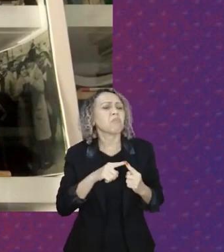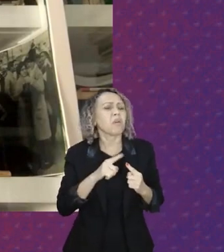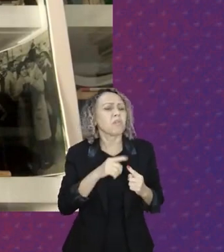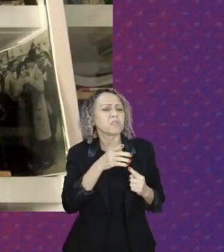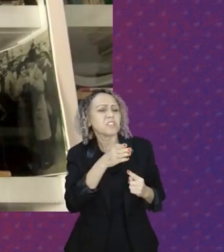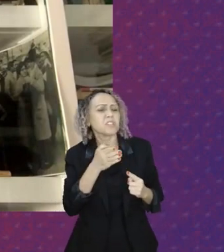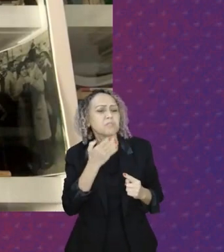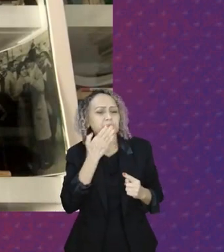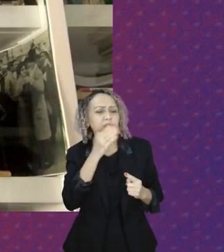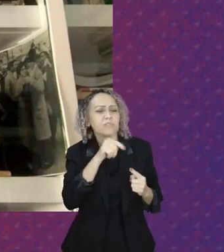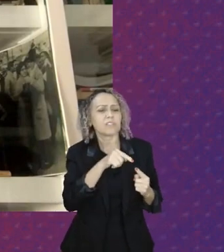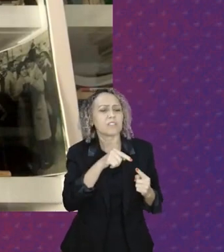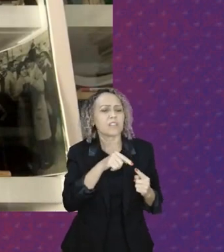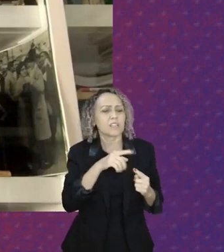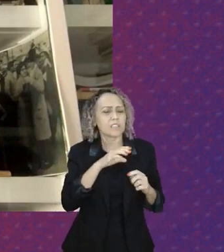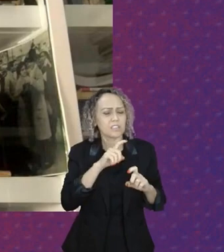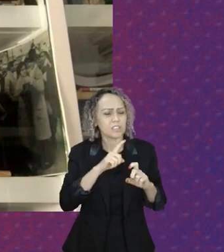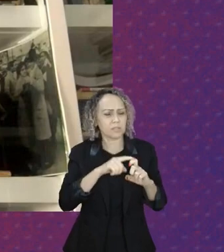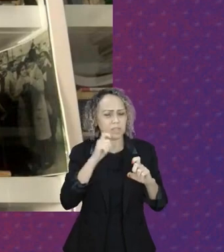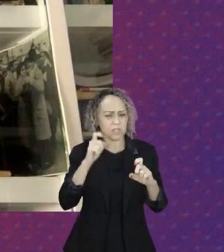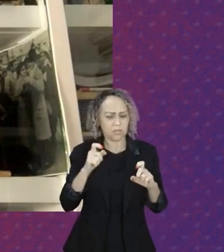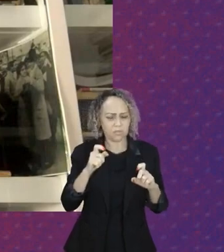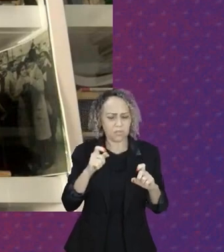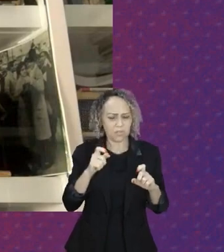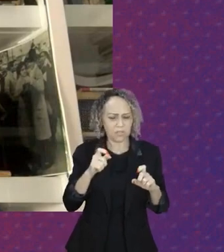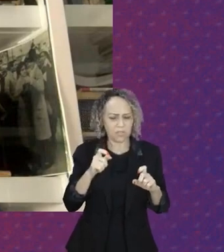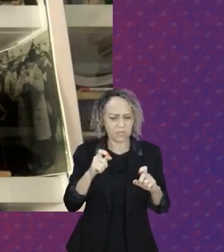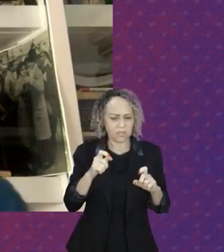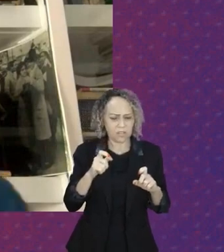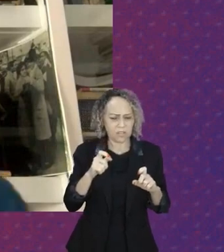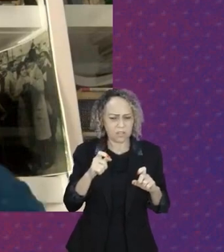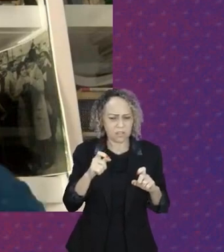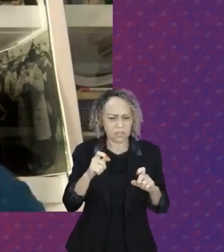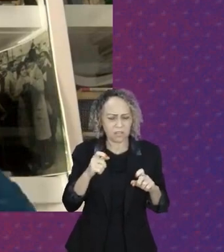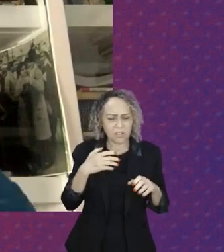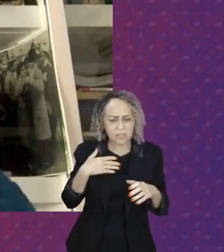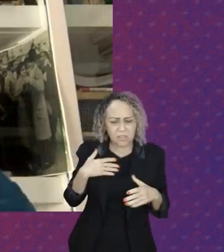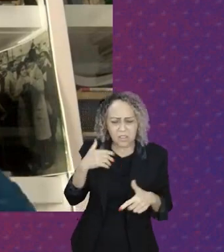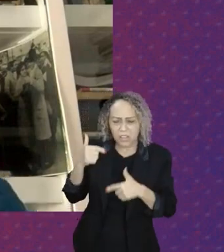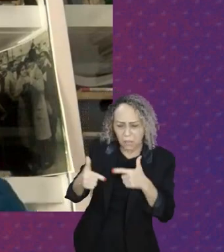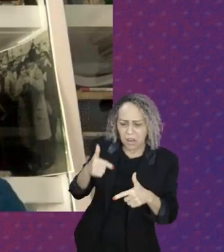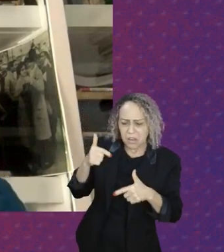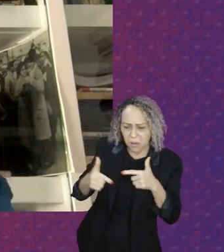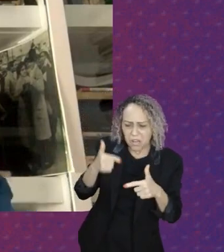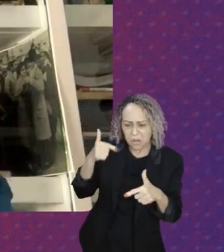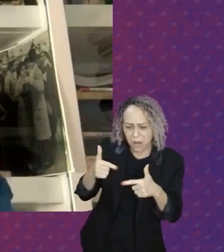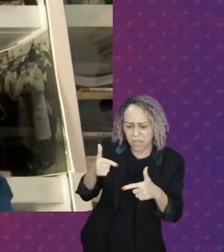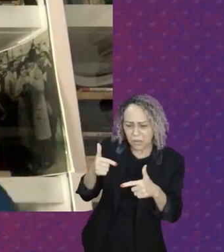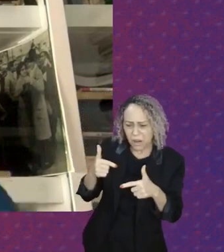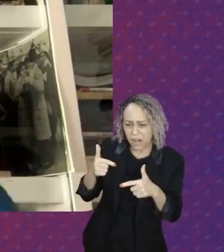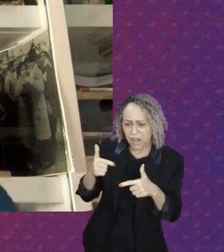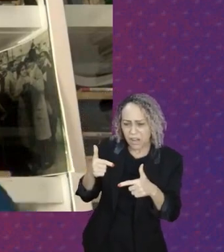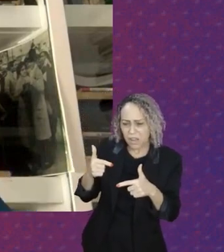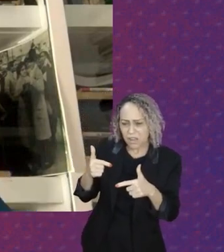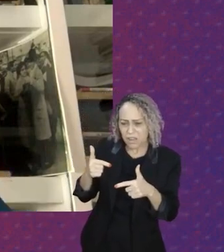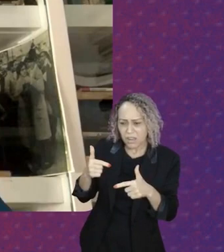responsabilidade da desigualdade social sobre as costas do trabalhador, como se já não bastasse a fome, como se não